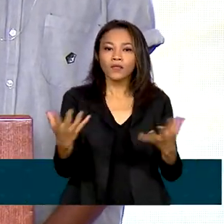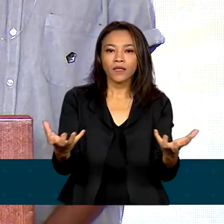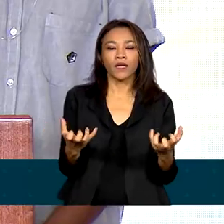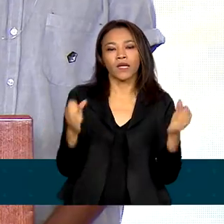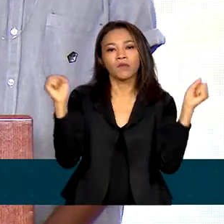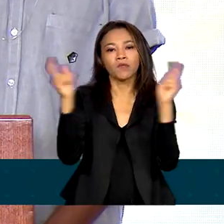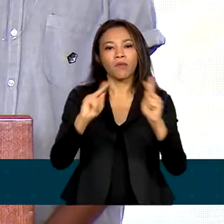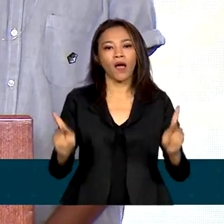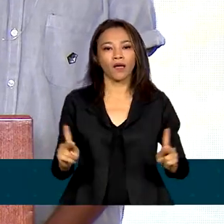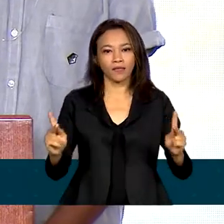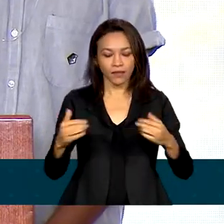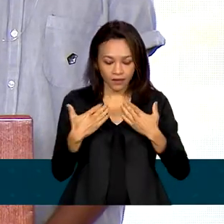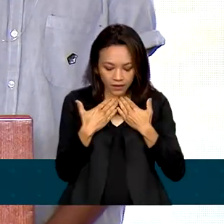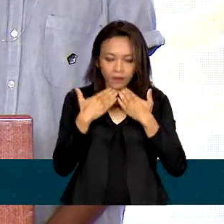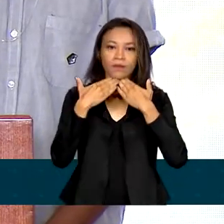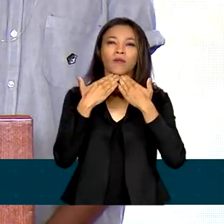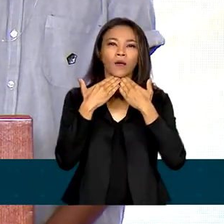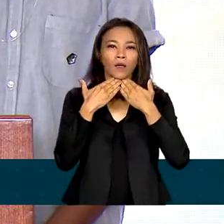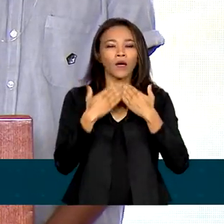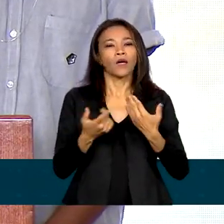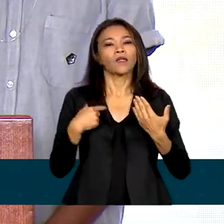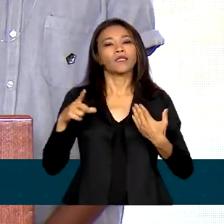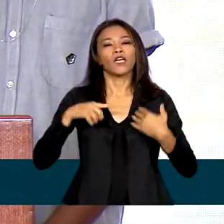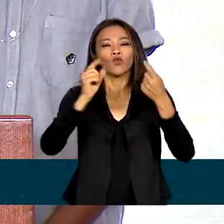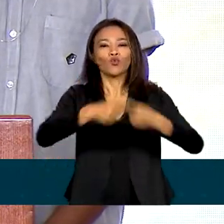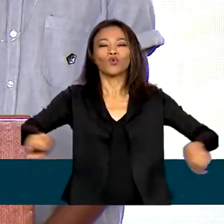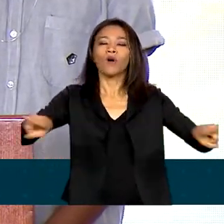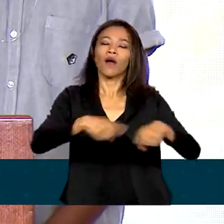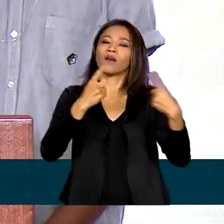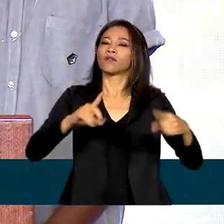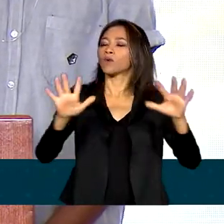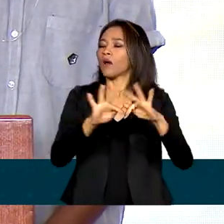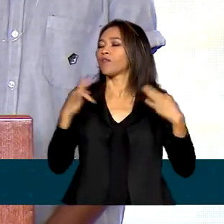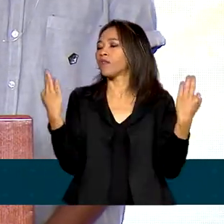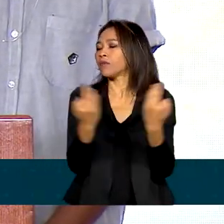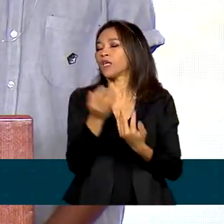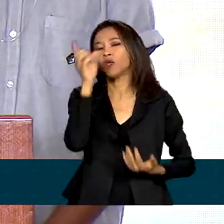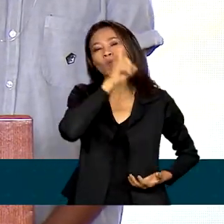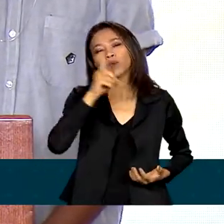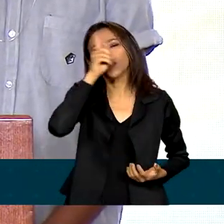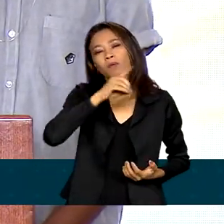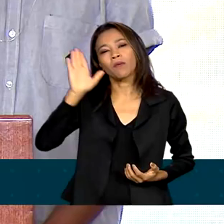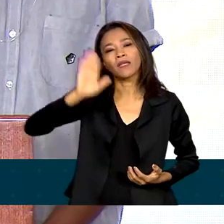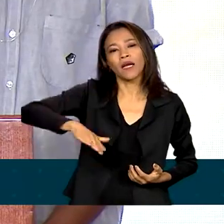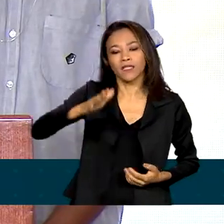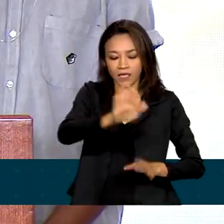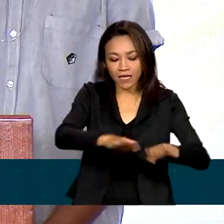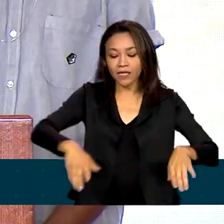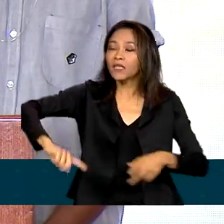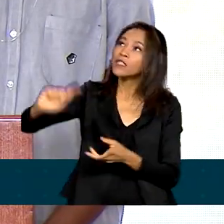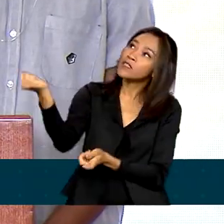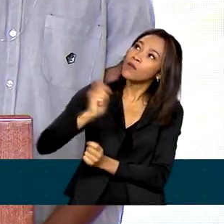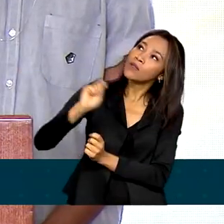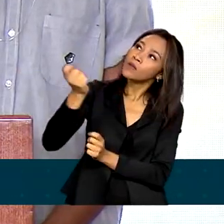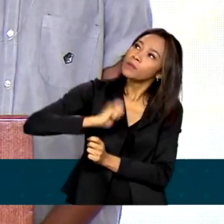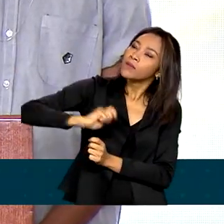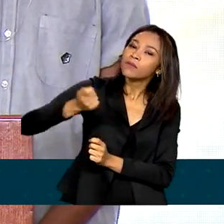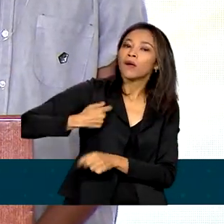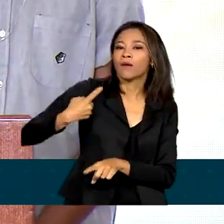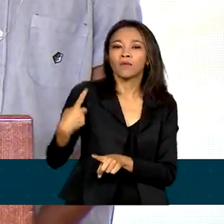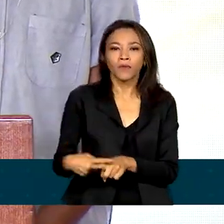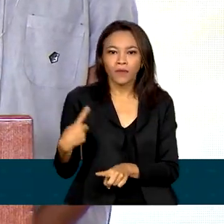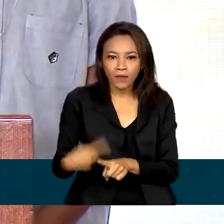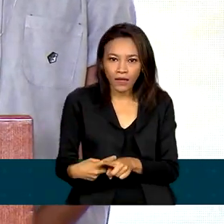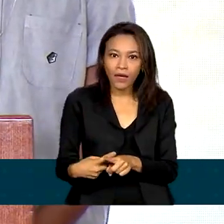erguida, fazer um churrasco com a família num domingo de tarde e ver nossas crianças soltando pipa. Sabe por quê? Porque